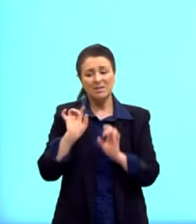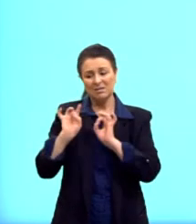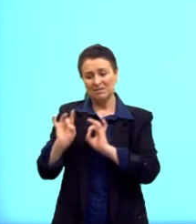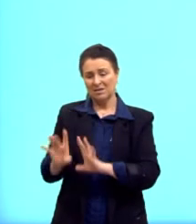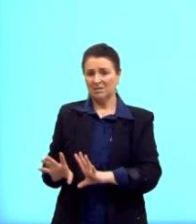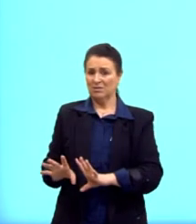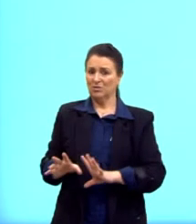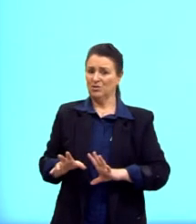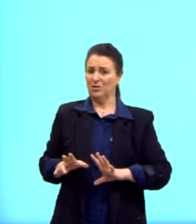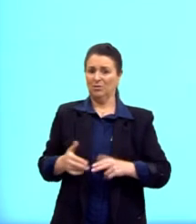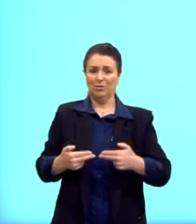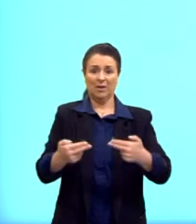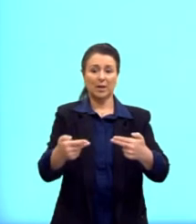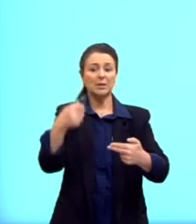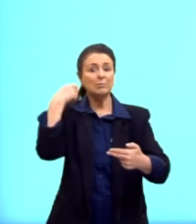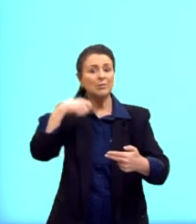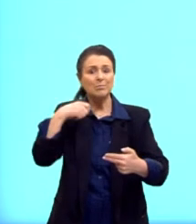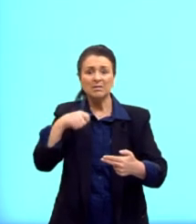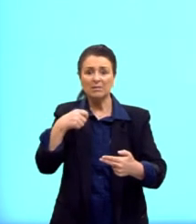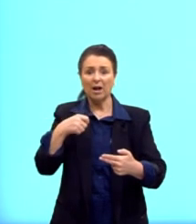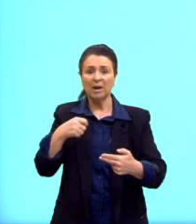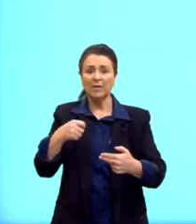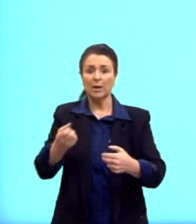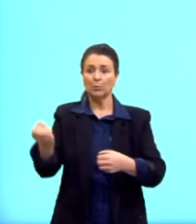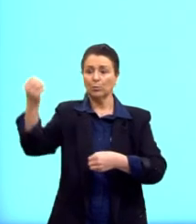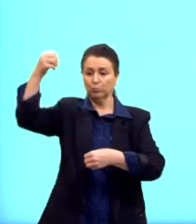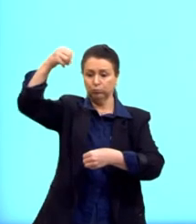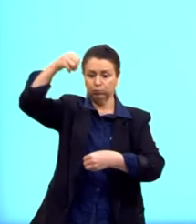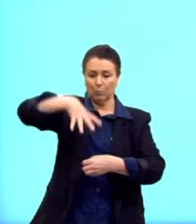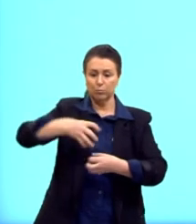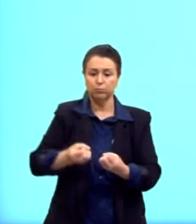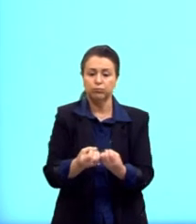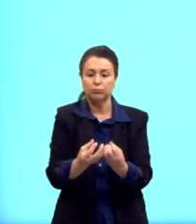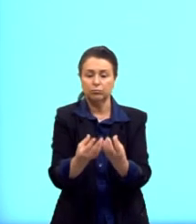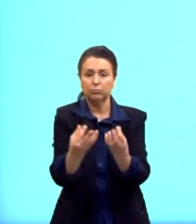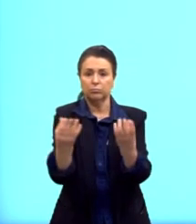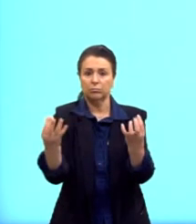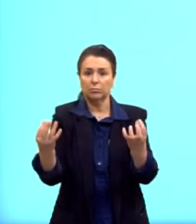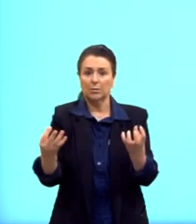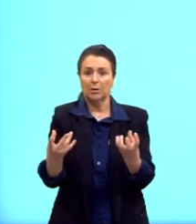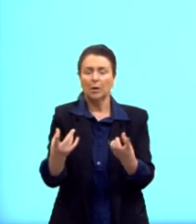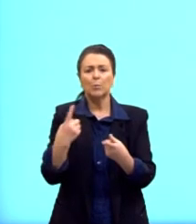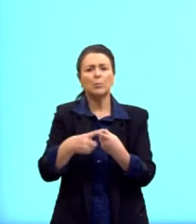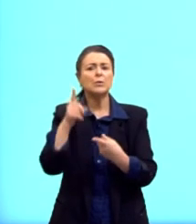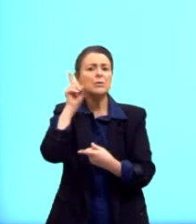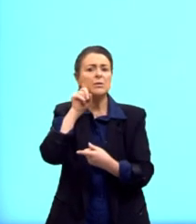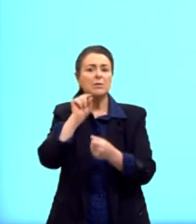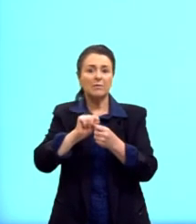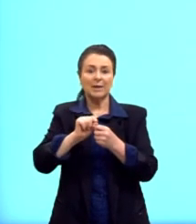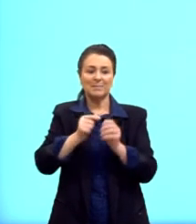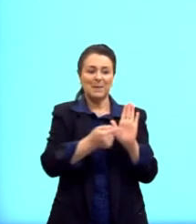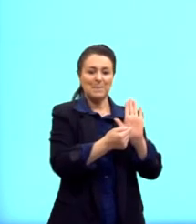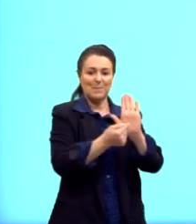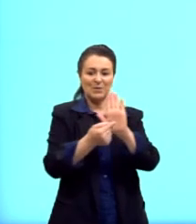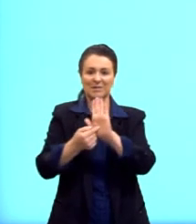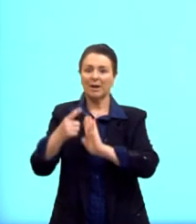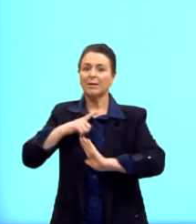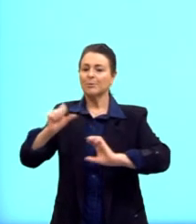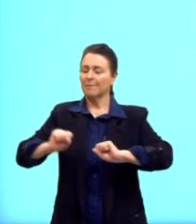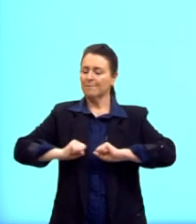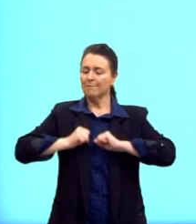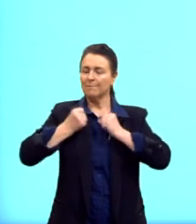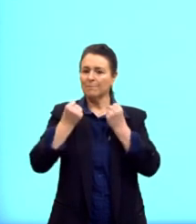precisava lançar essas bombas, segundo alguns historiadores. Os Estados Unidos fazem isso para quê? Como uma demonstração de força